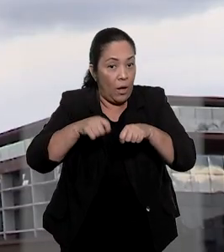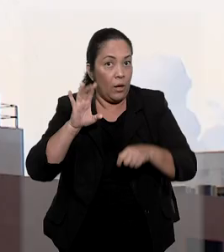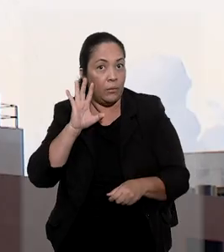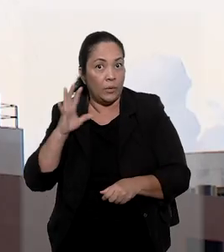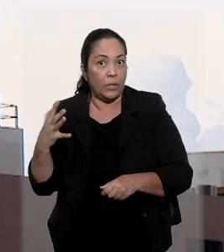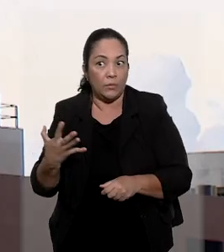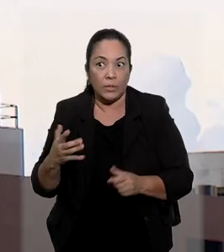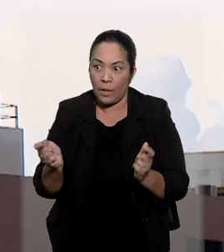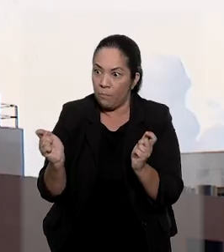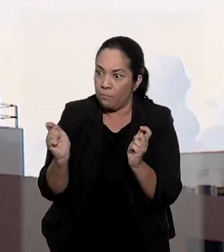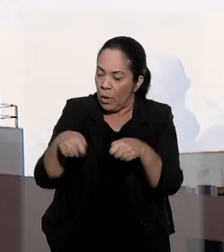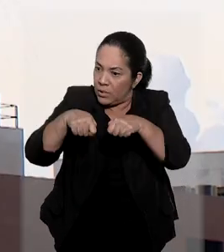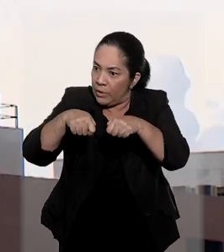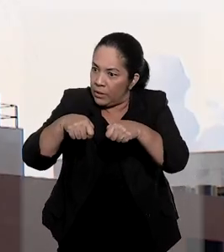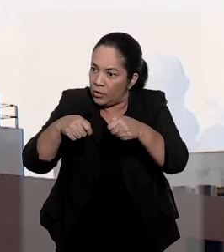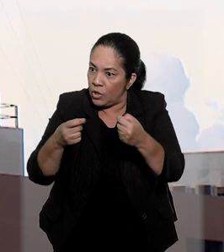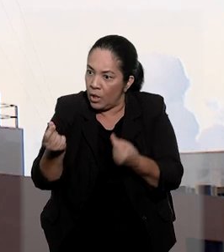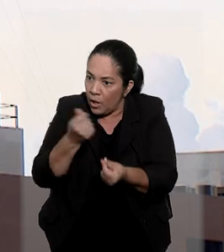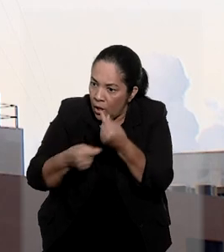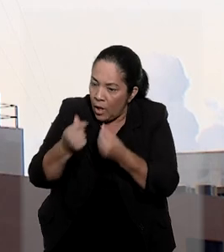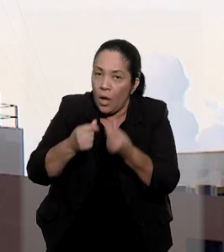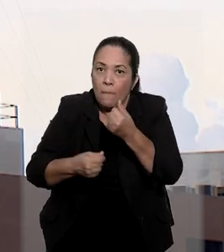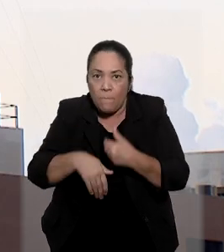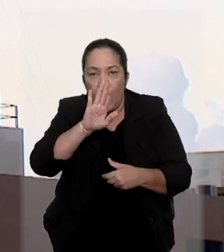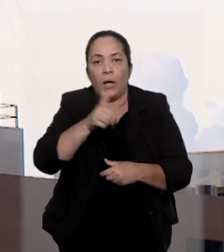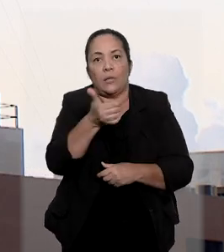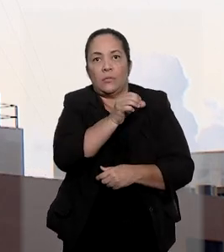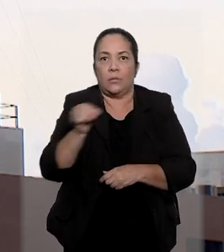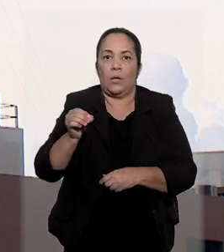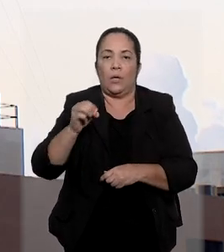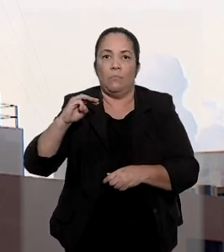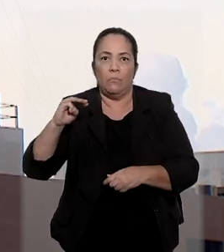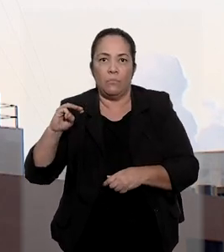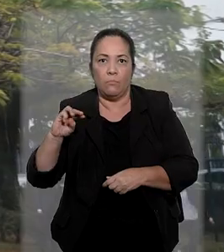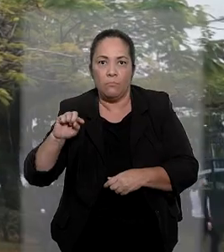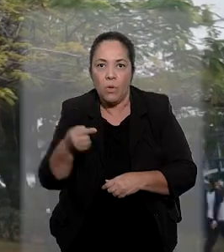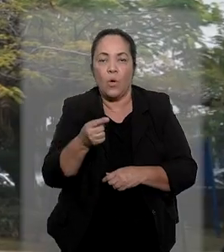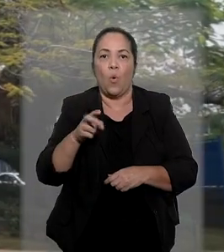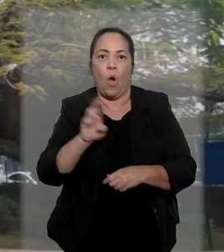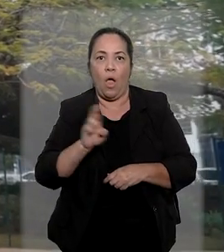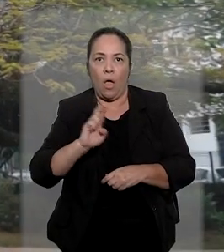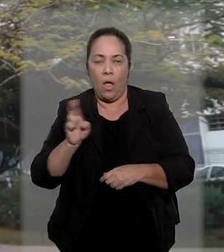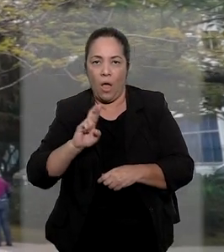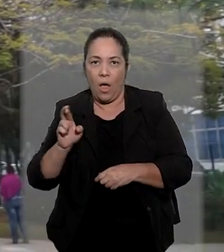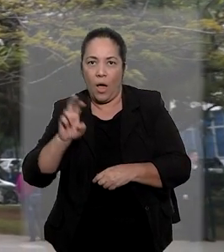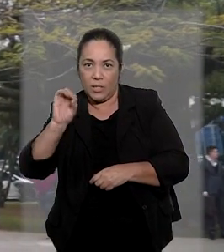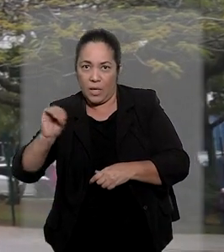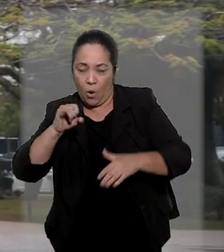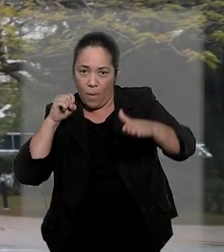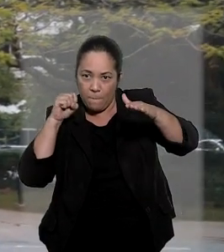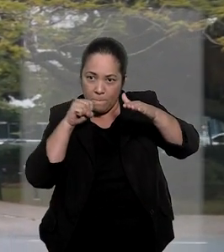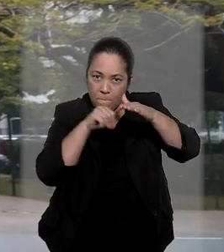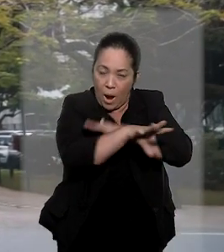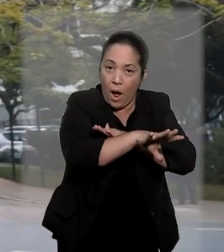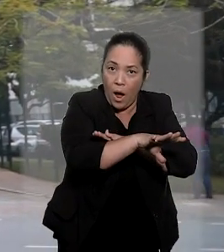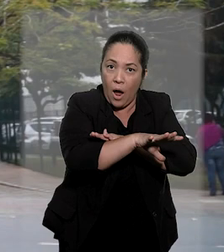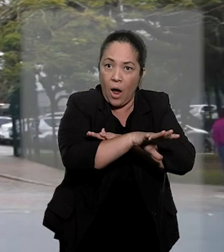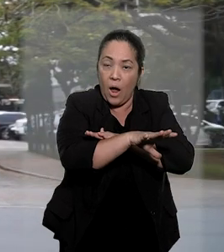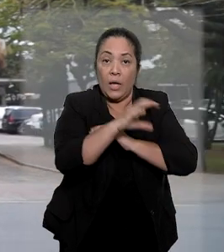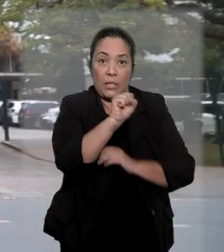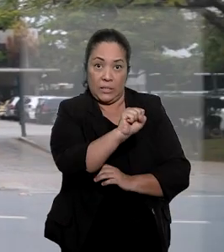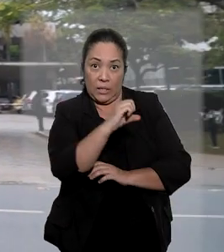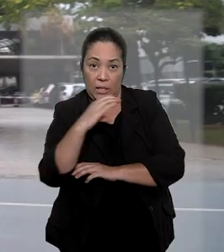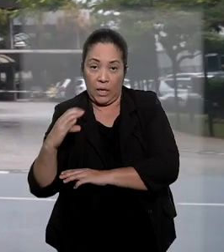decidir sobre a possibilidade de levantamento de mais de 100 milhões de reais depositados pela empresa na Justiça Estadual de Santa